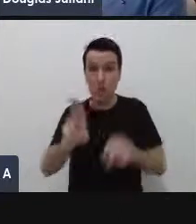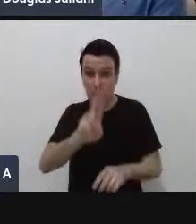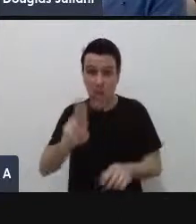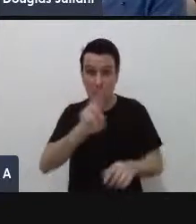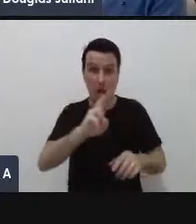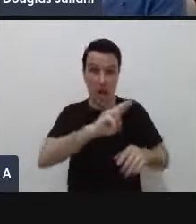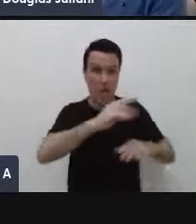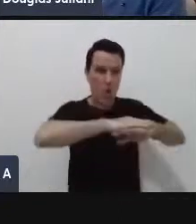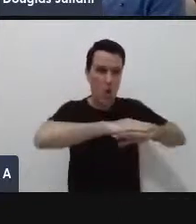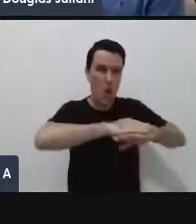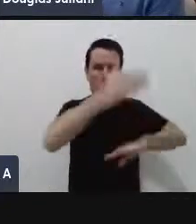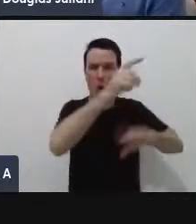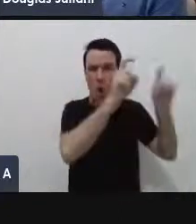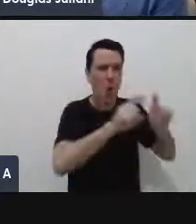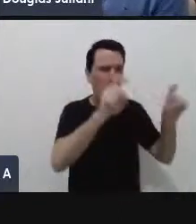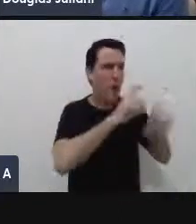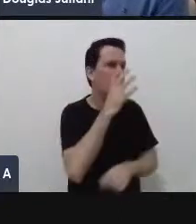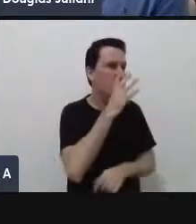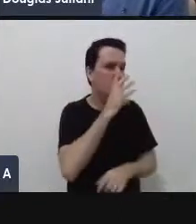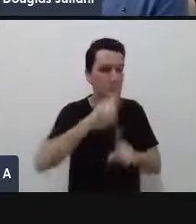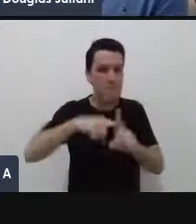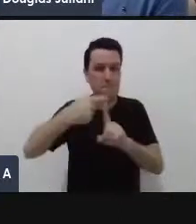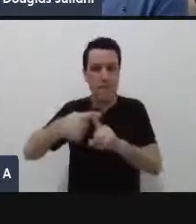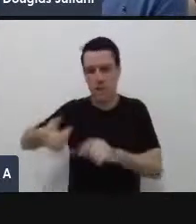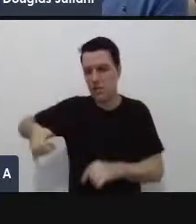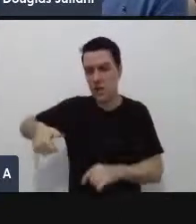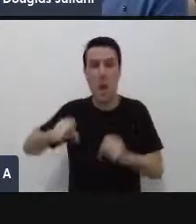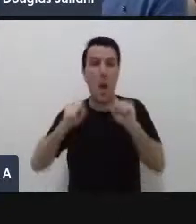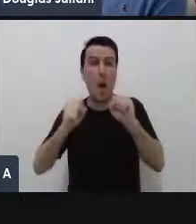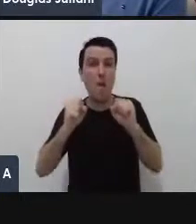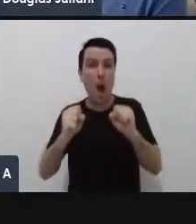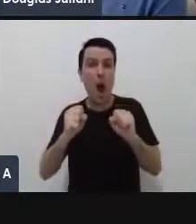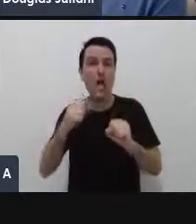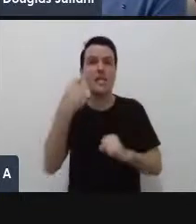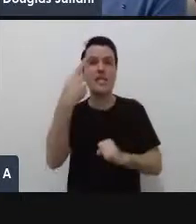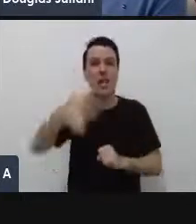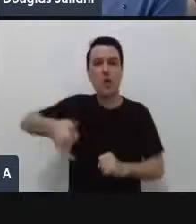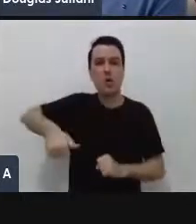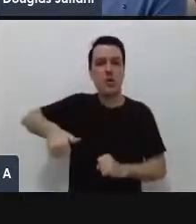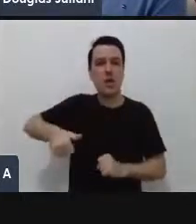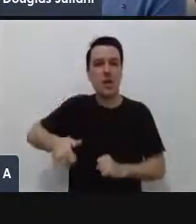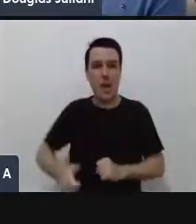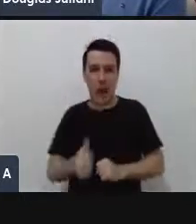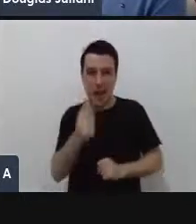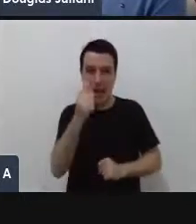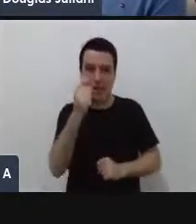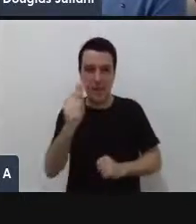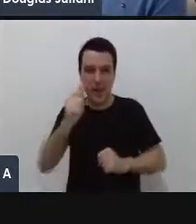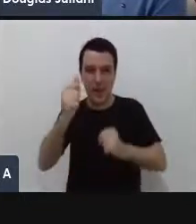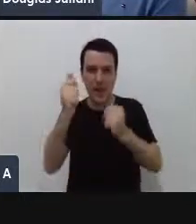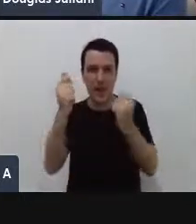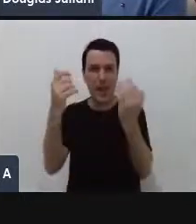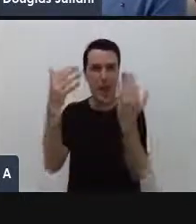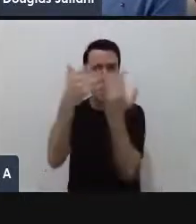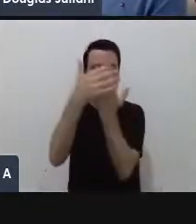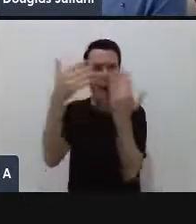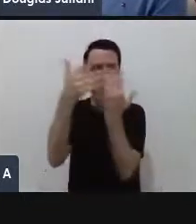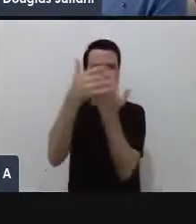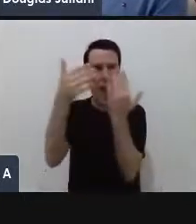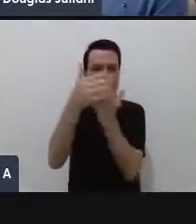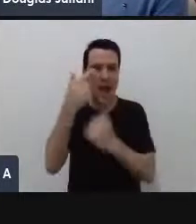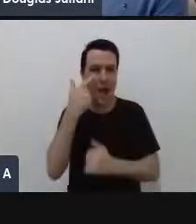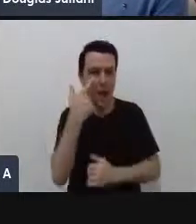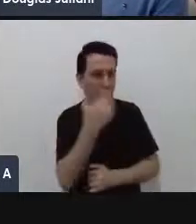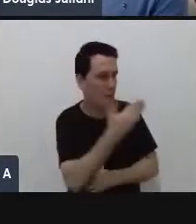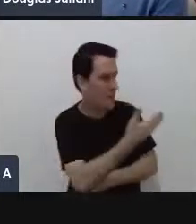e aí pode então por gentileza acessar como está aí na tela apontar o celular aqui para esse QR code e